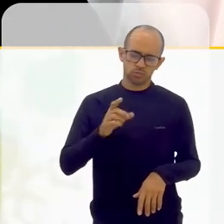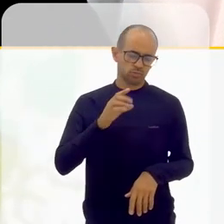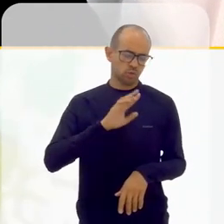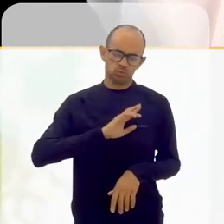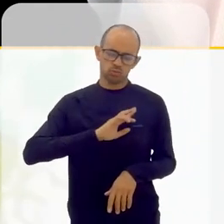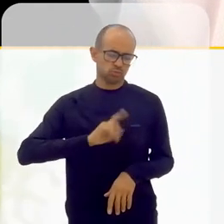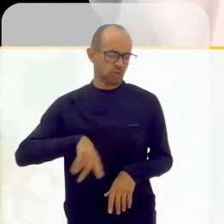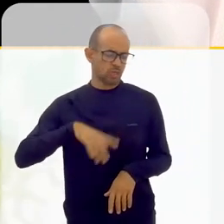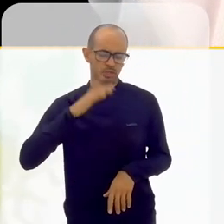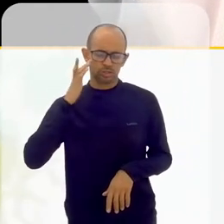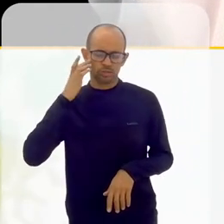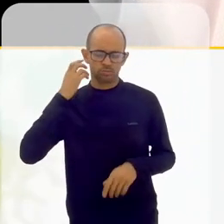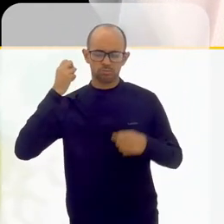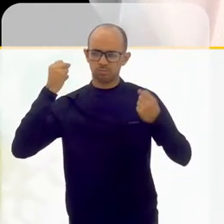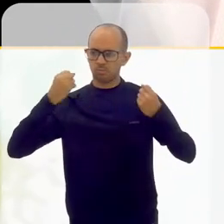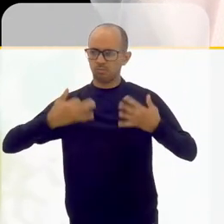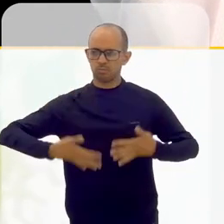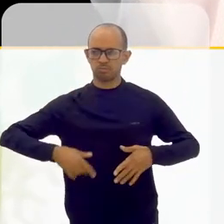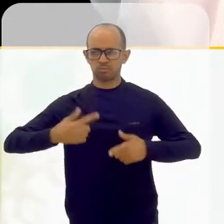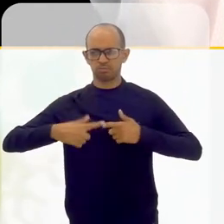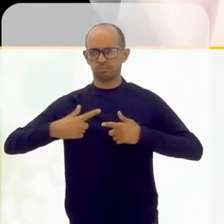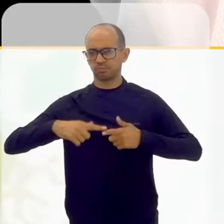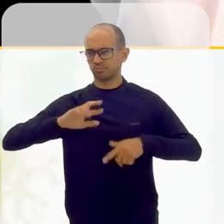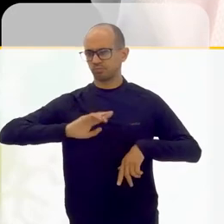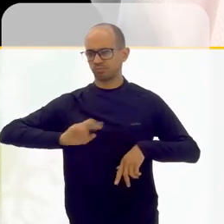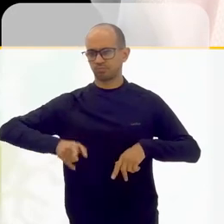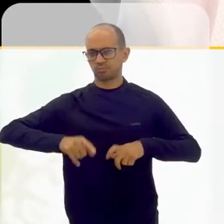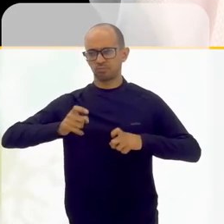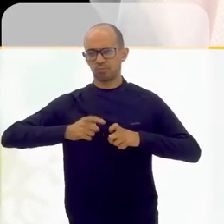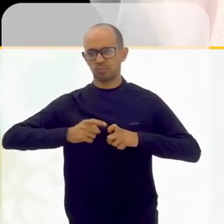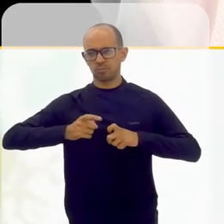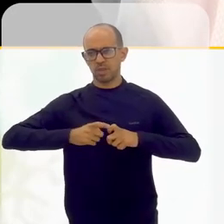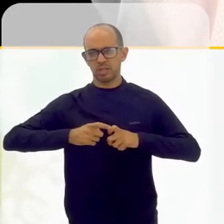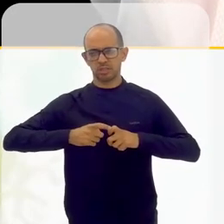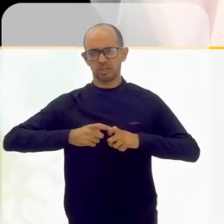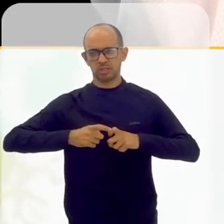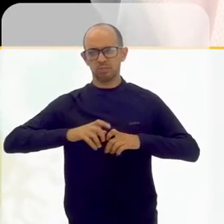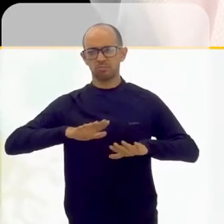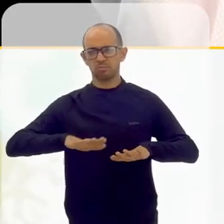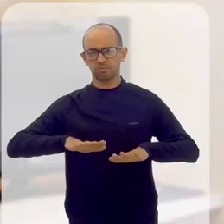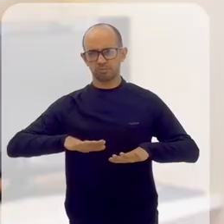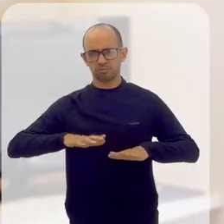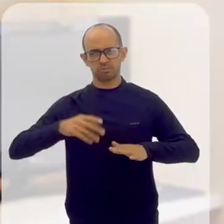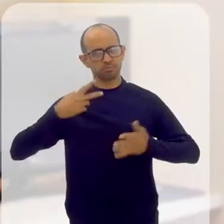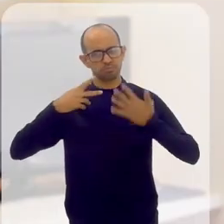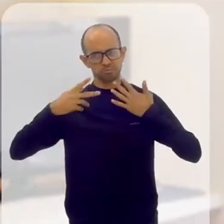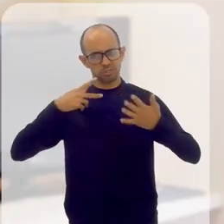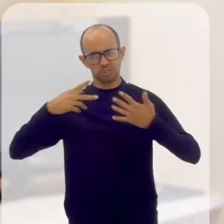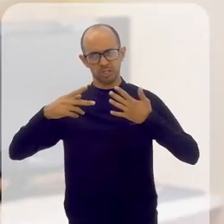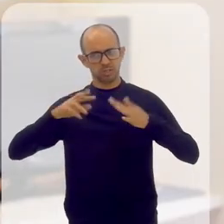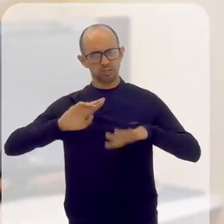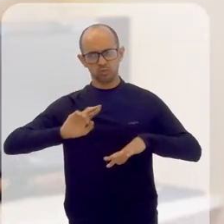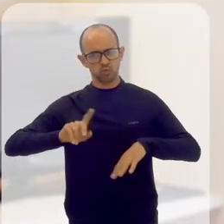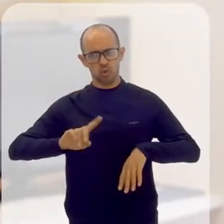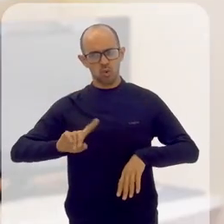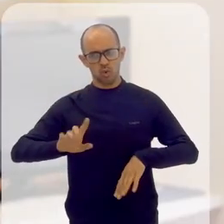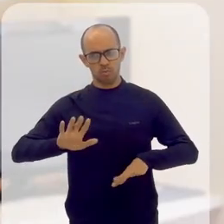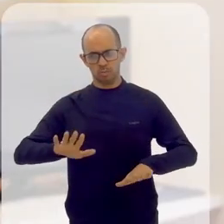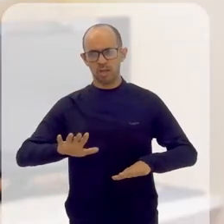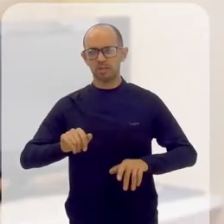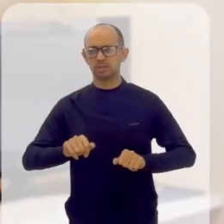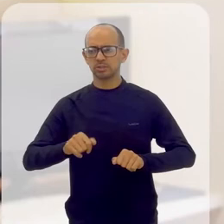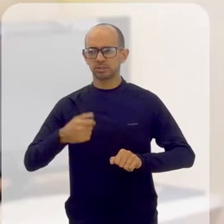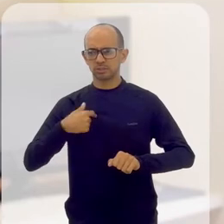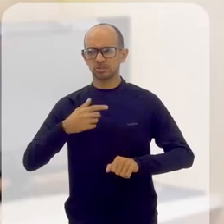Não sei explicar porque eu não sou médica, enfim, não sou psiquiatra, não sou psicóloga, mas já ouvi muito falar sobre